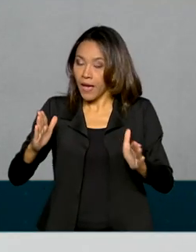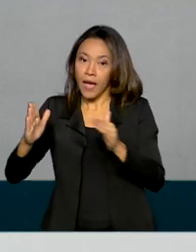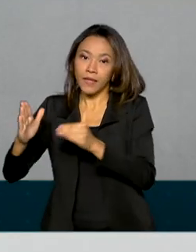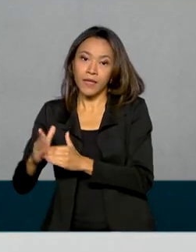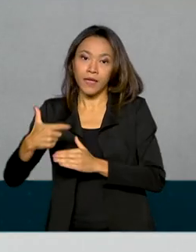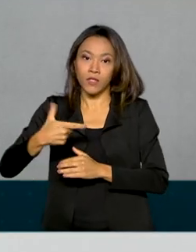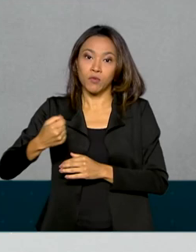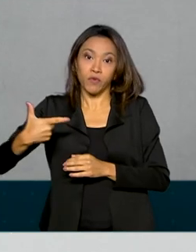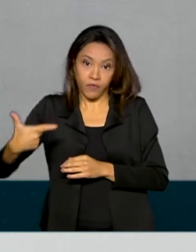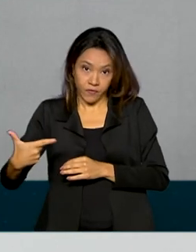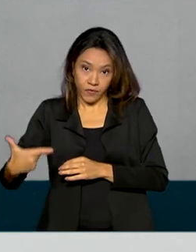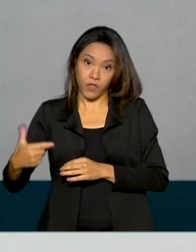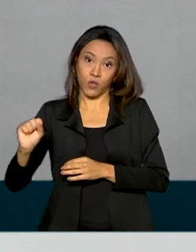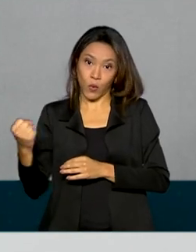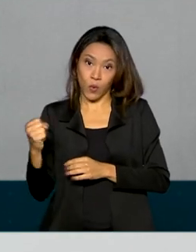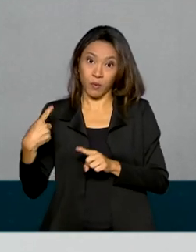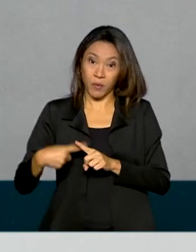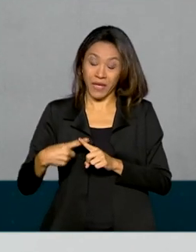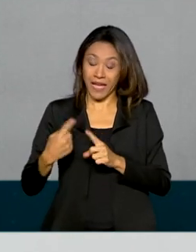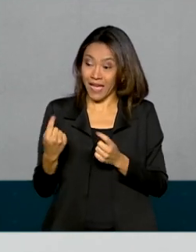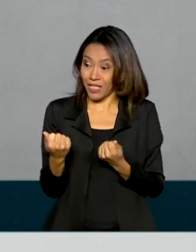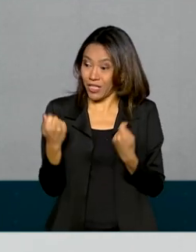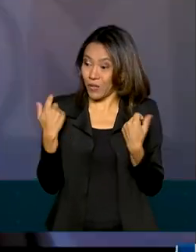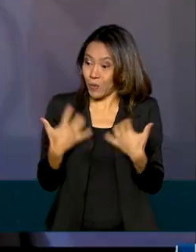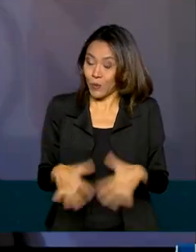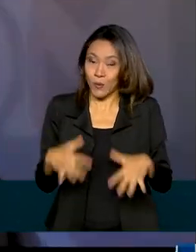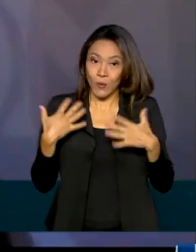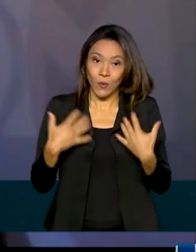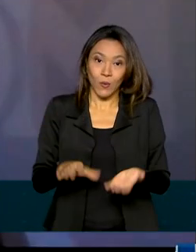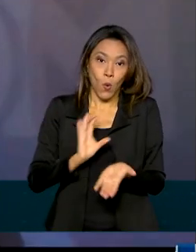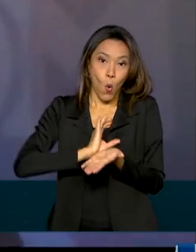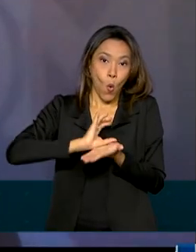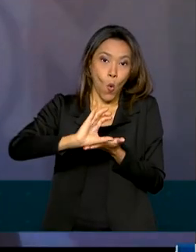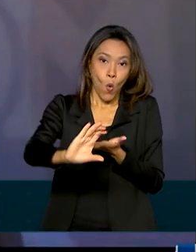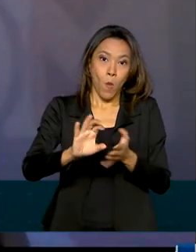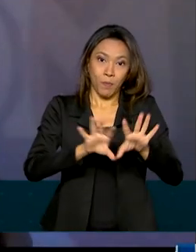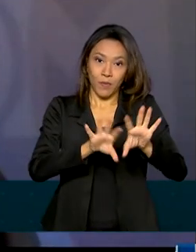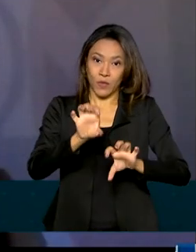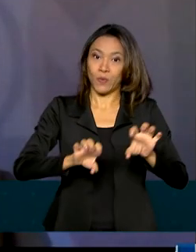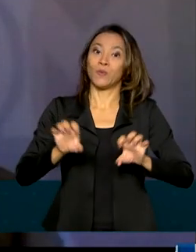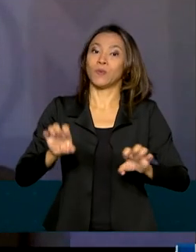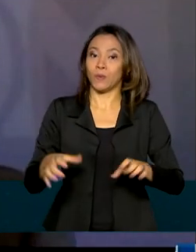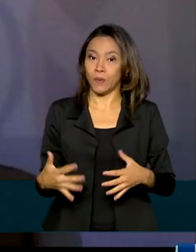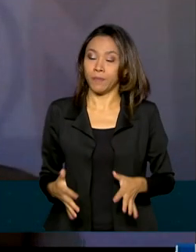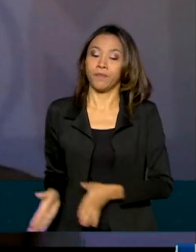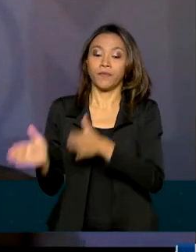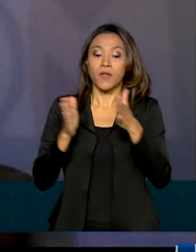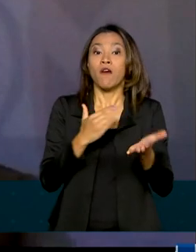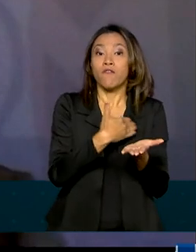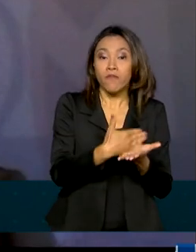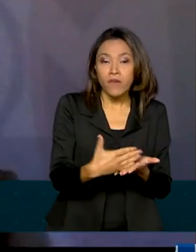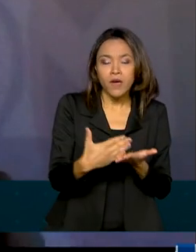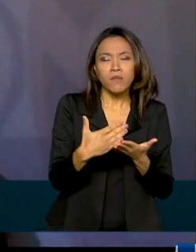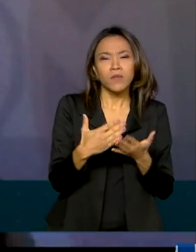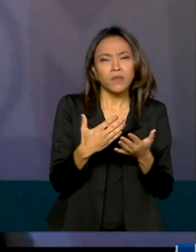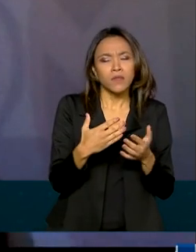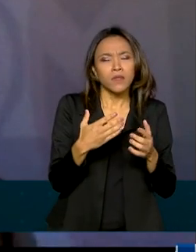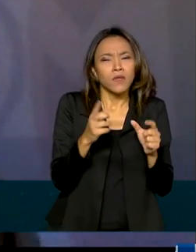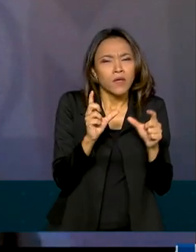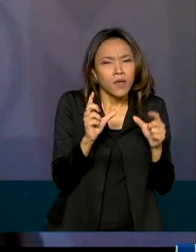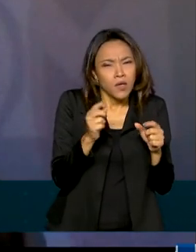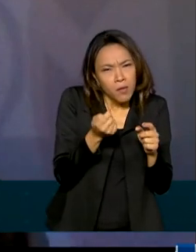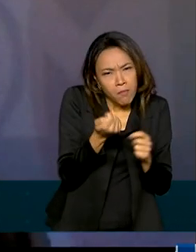por causa do alto volume de investimentos necessários. A gente vai começar com a quantidade mínima de antenas no ano que vem,